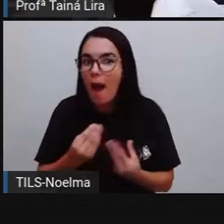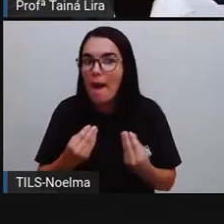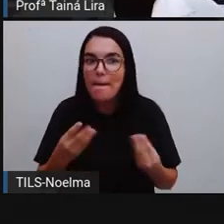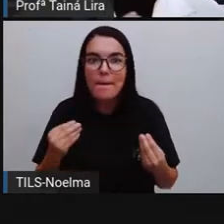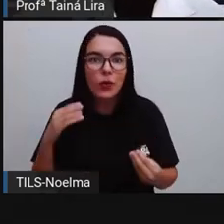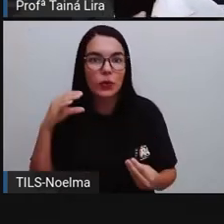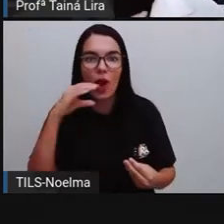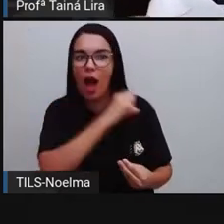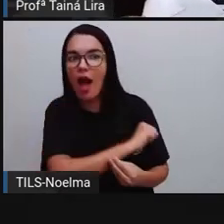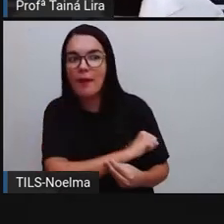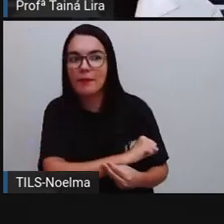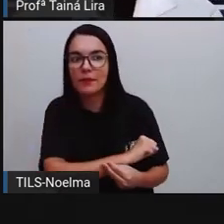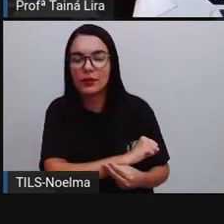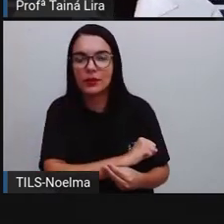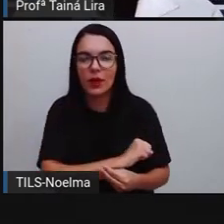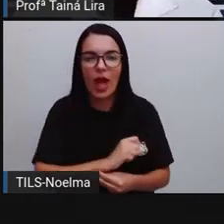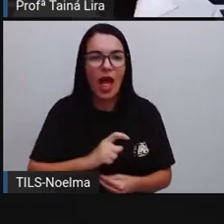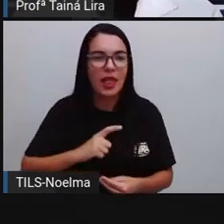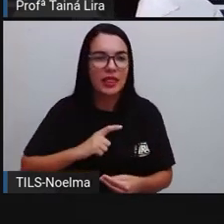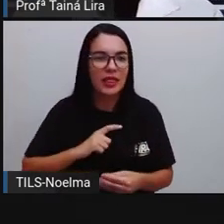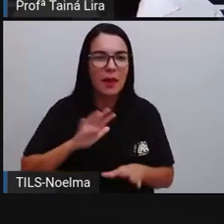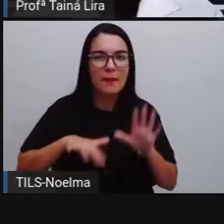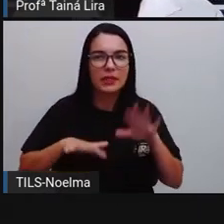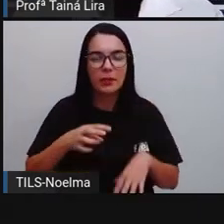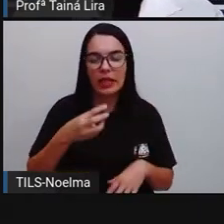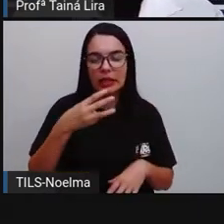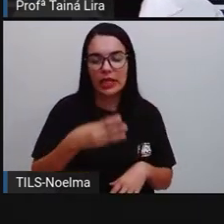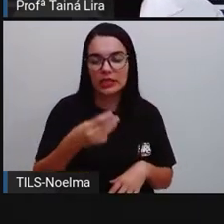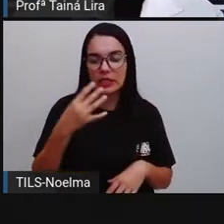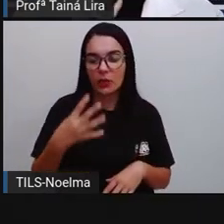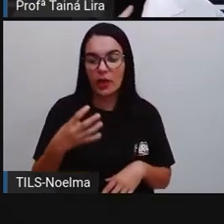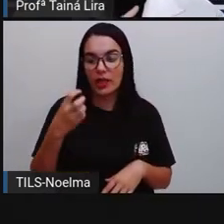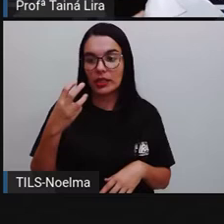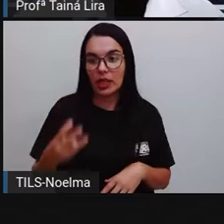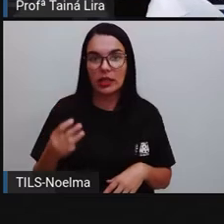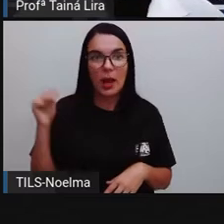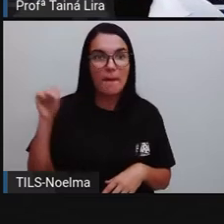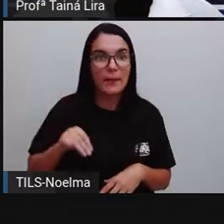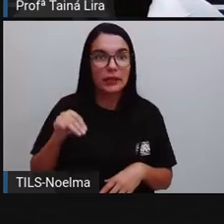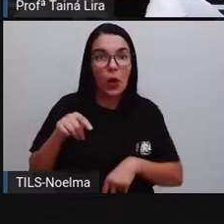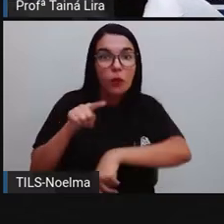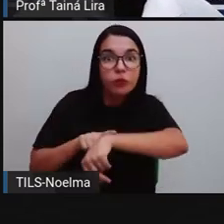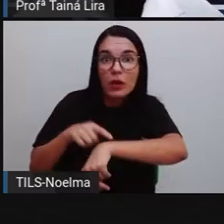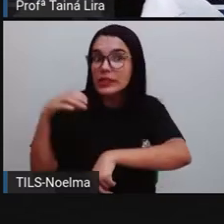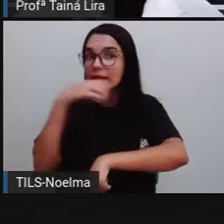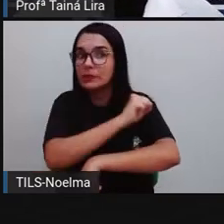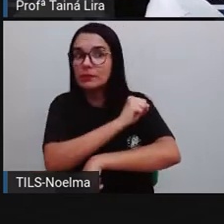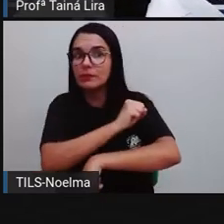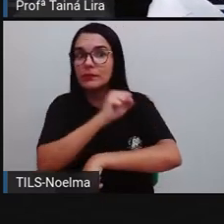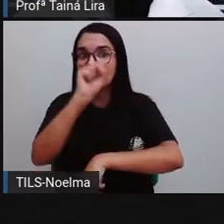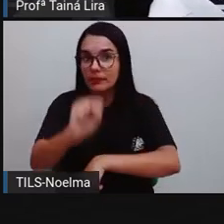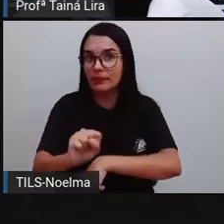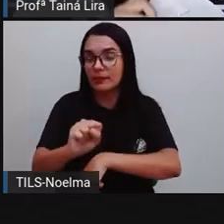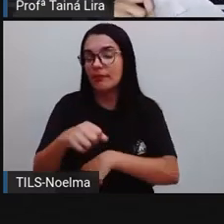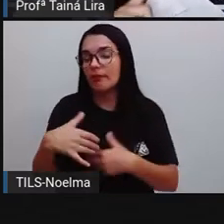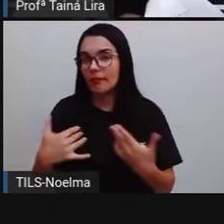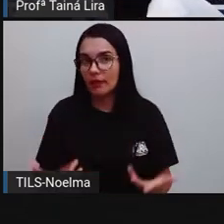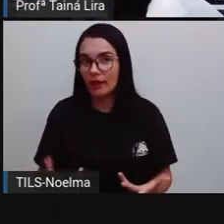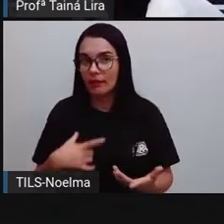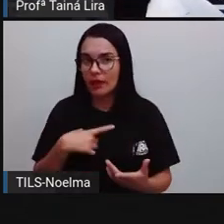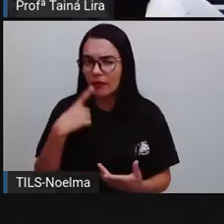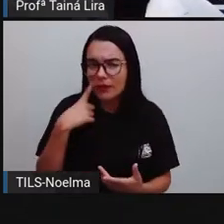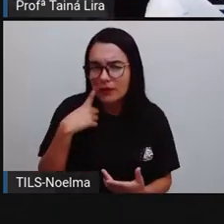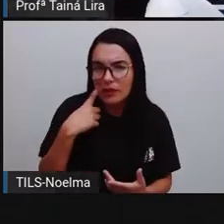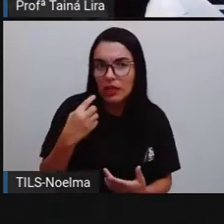Ele tem uma velocidade ali de 343 metros por segundo. Então, a cada segundo, ele consegue